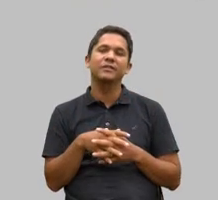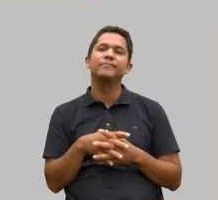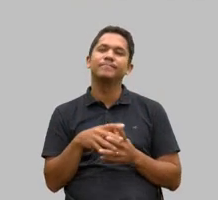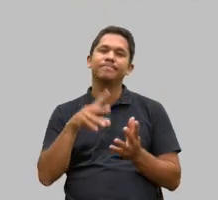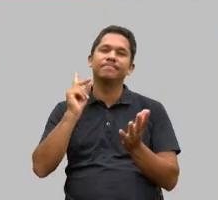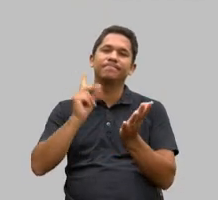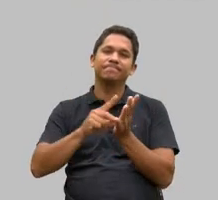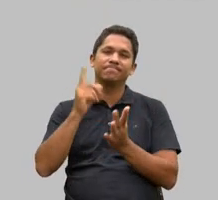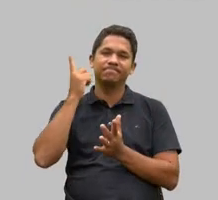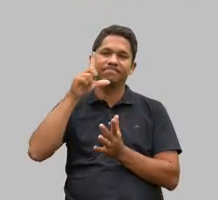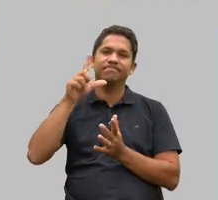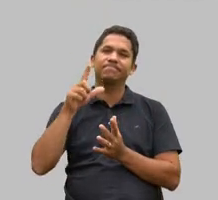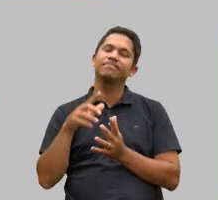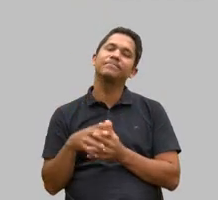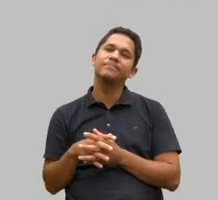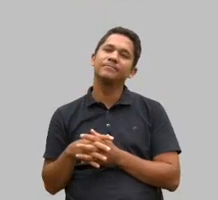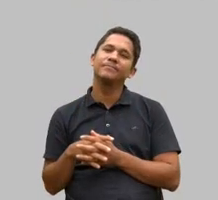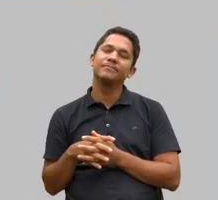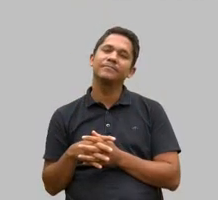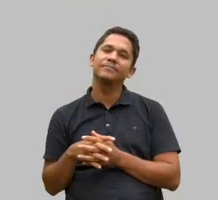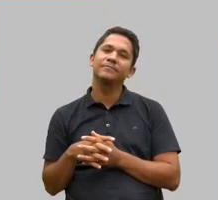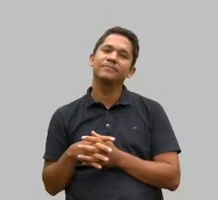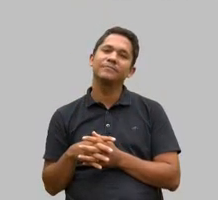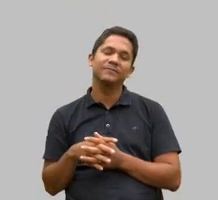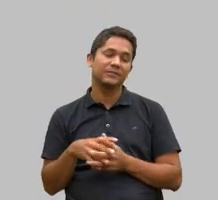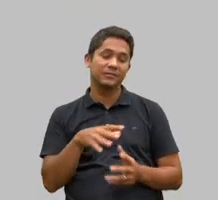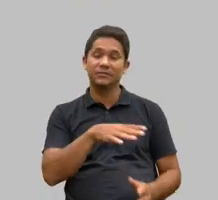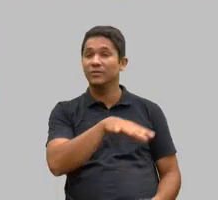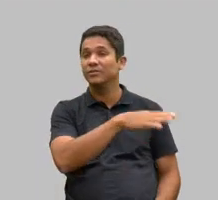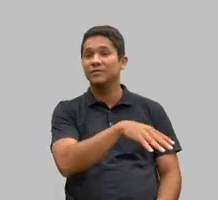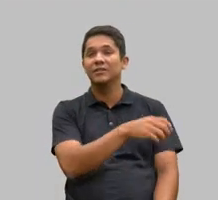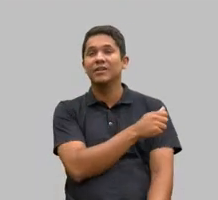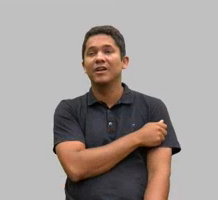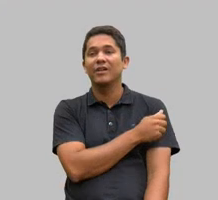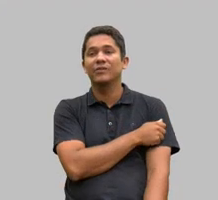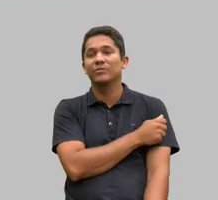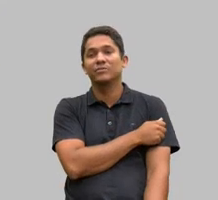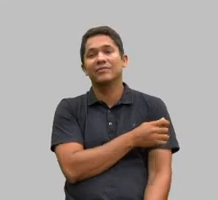nossos alunos estão muitos na rua deputado